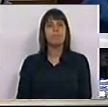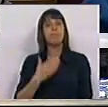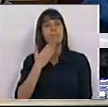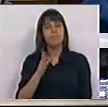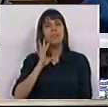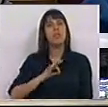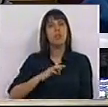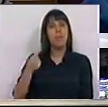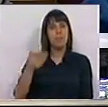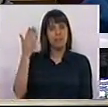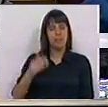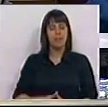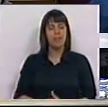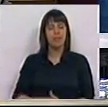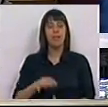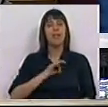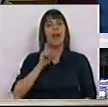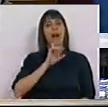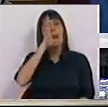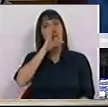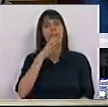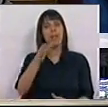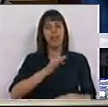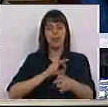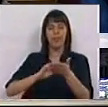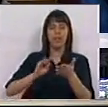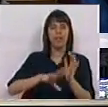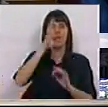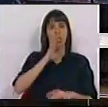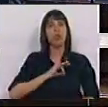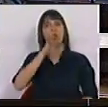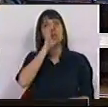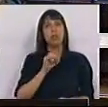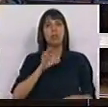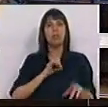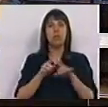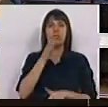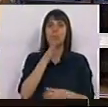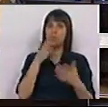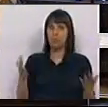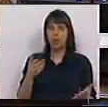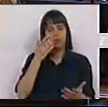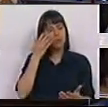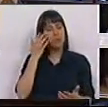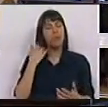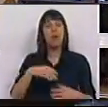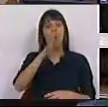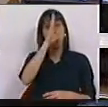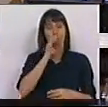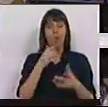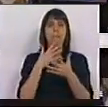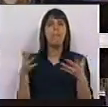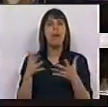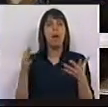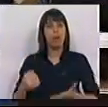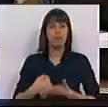Obrigado, Sra. Presidente, Sra. Ministra, Srs. Secretários de Estado, Sra. Ministro, Sras. e Srs. Deputados. O Governo e a